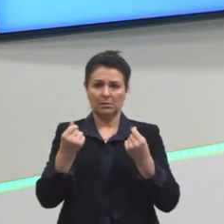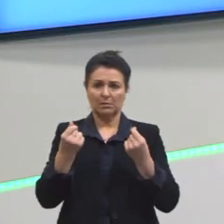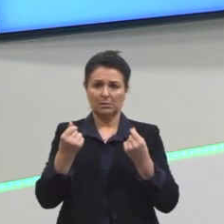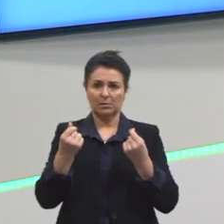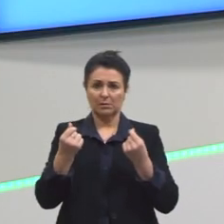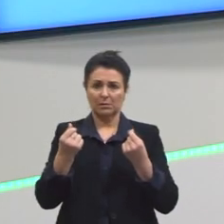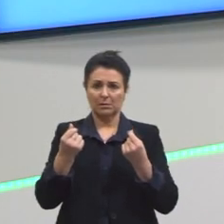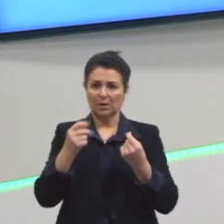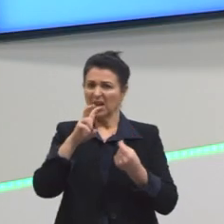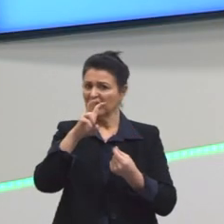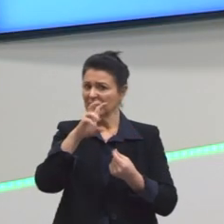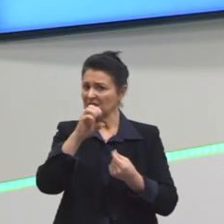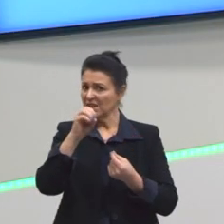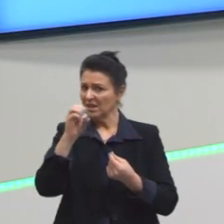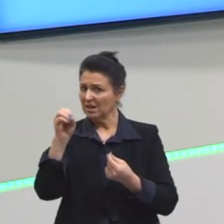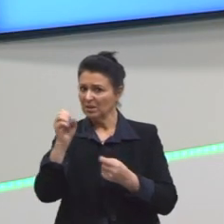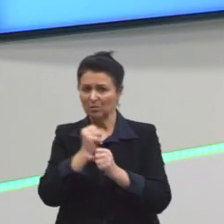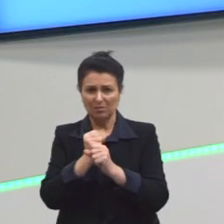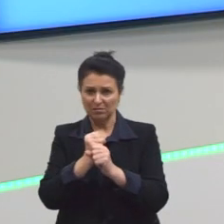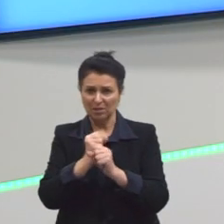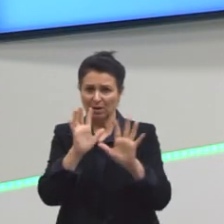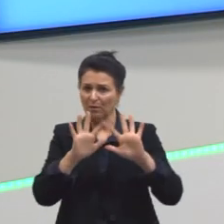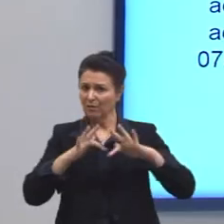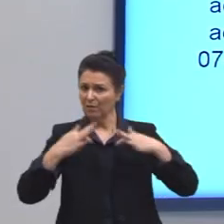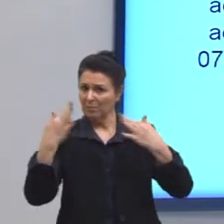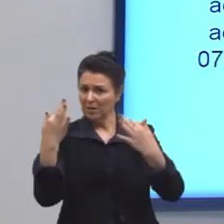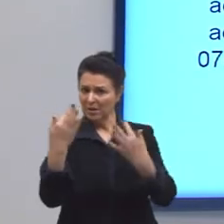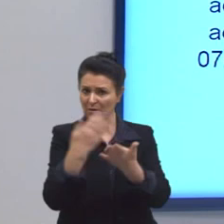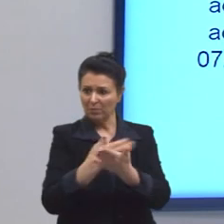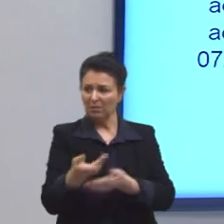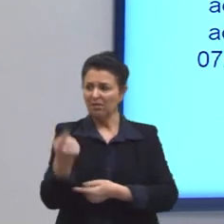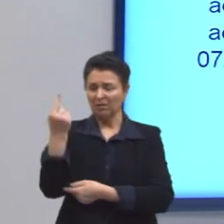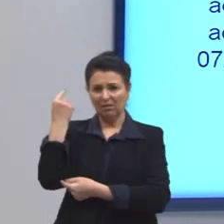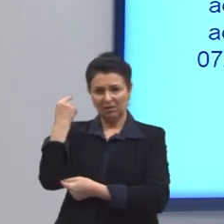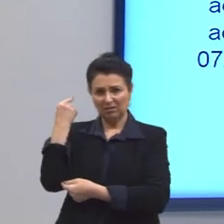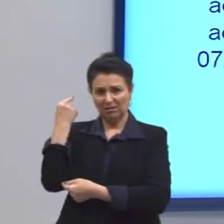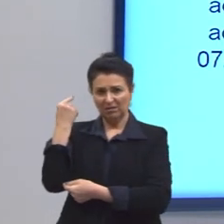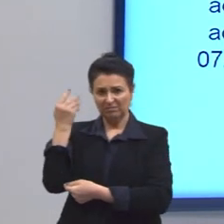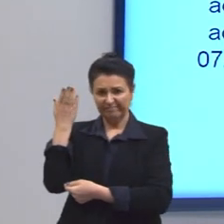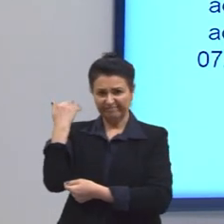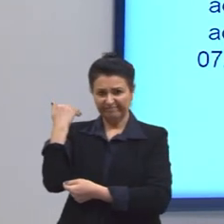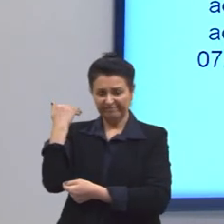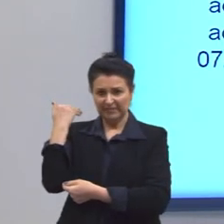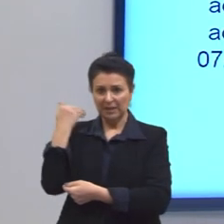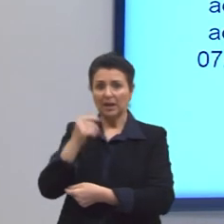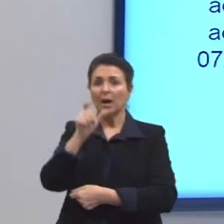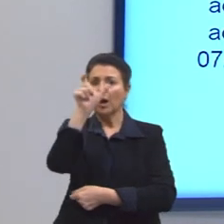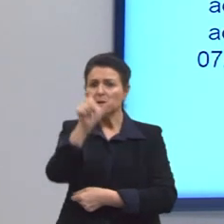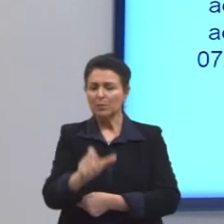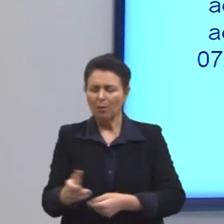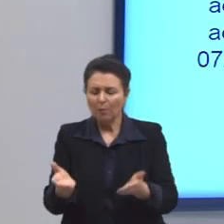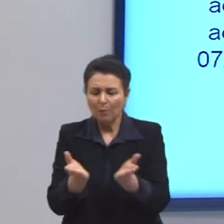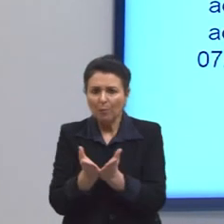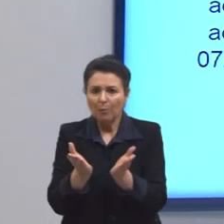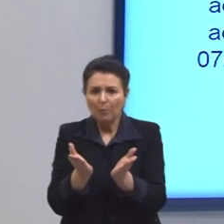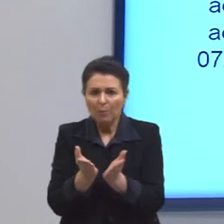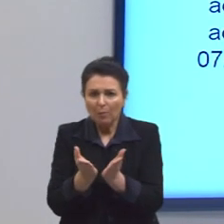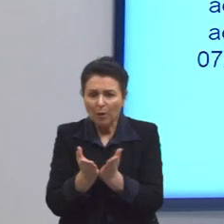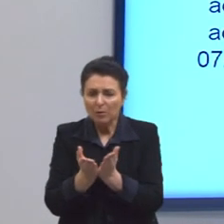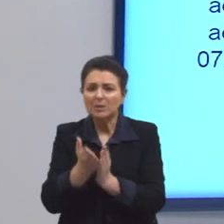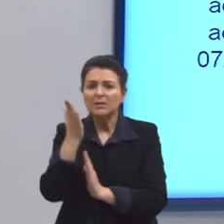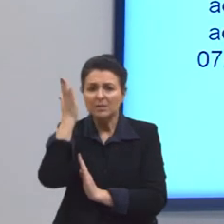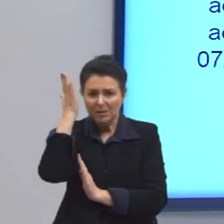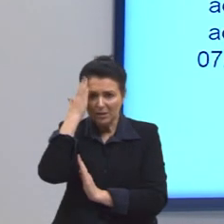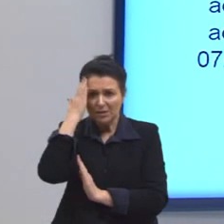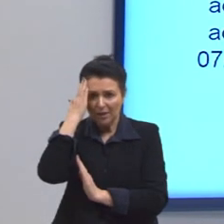ricas há 500 anos, vêm de famílias de senhores de escravos. E as pessoas mais pobres, a gente sabe que grande parte